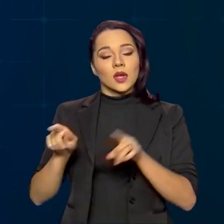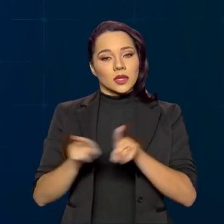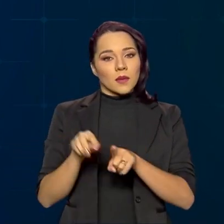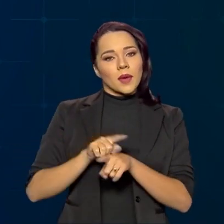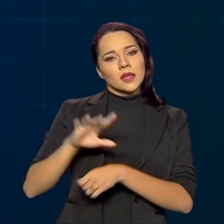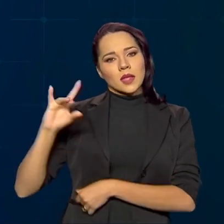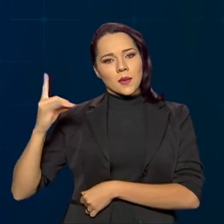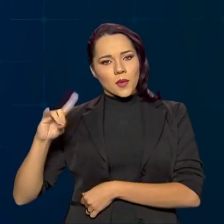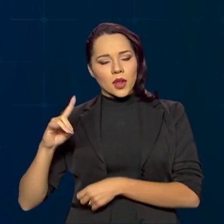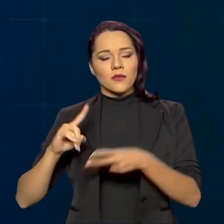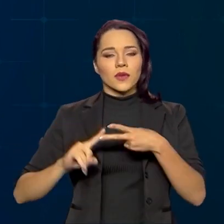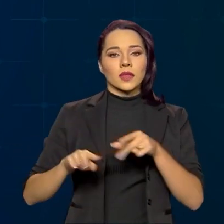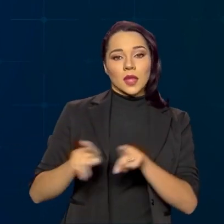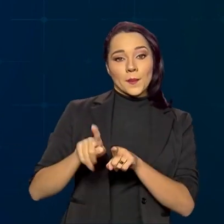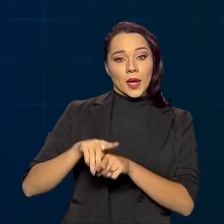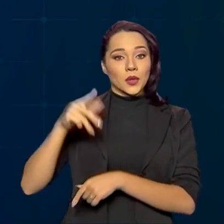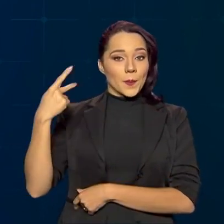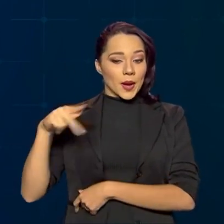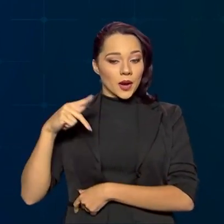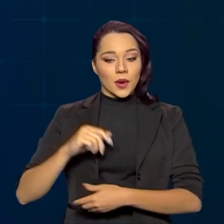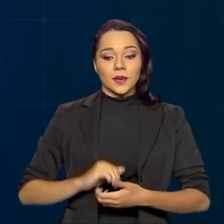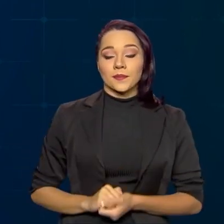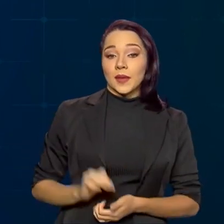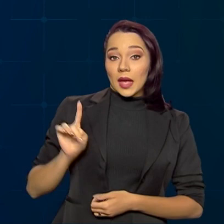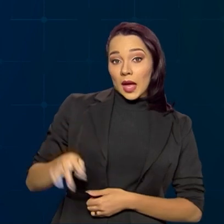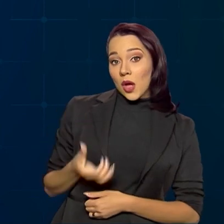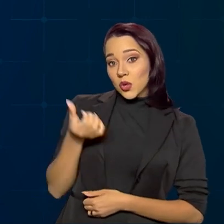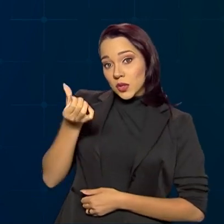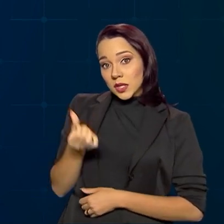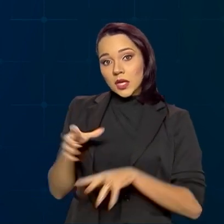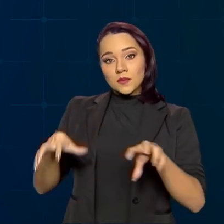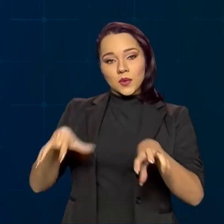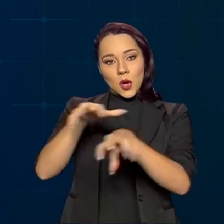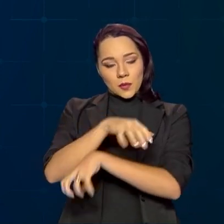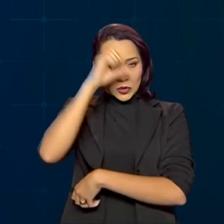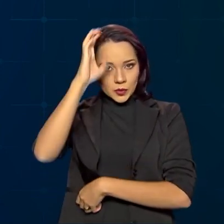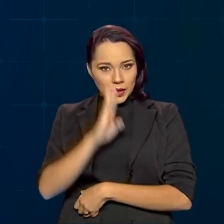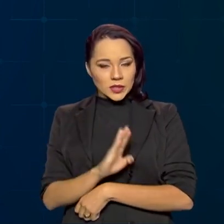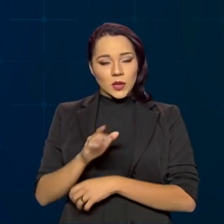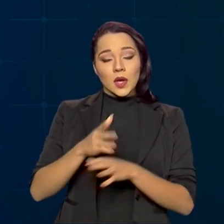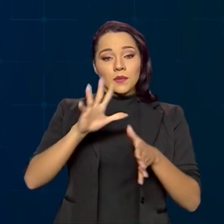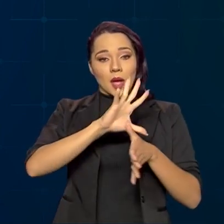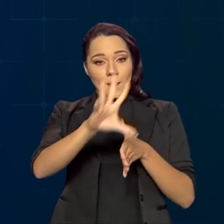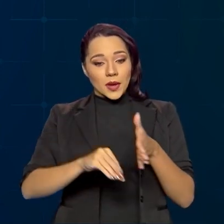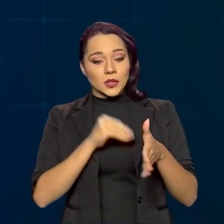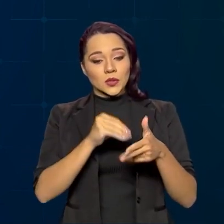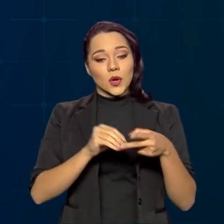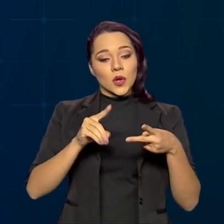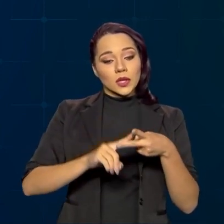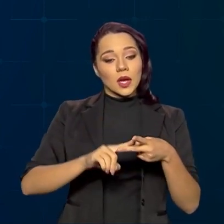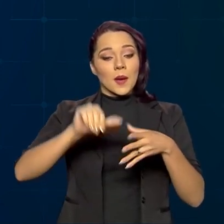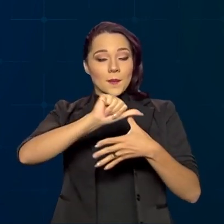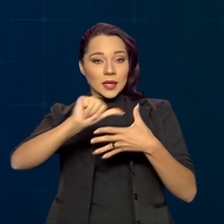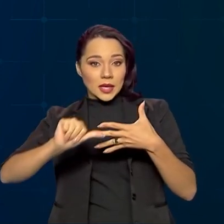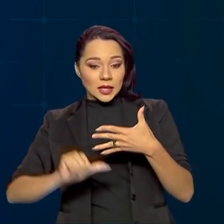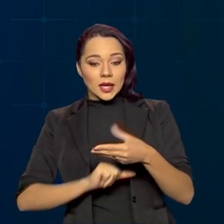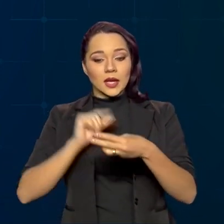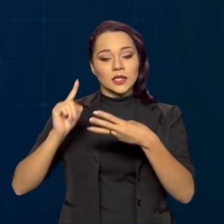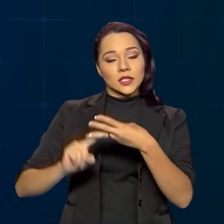Bolívia e do Paraguai. É um dos seis biomas brasileiros ao lado da Amazônia, Mata Atlântica,